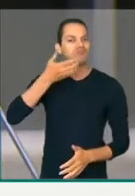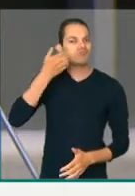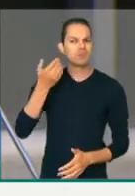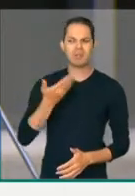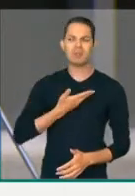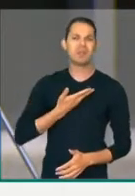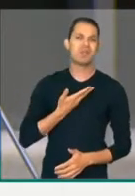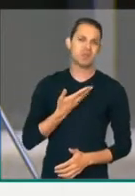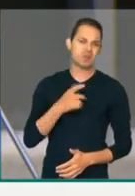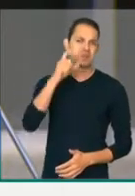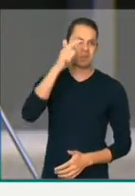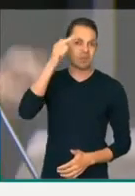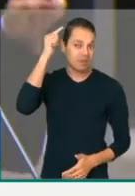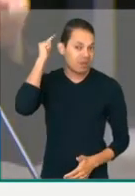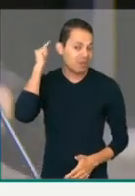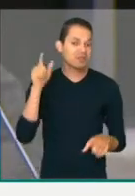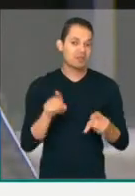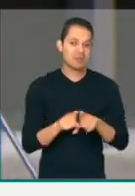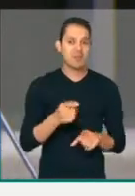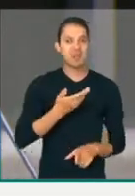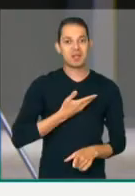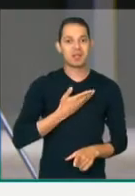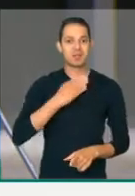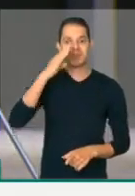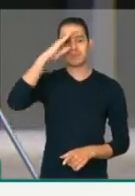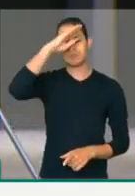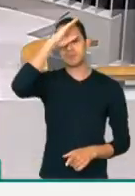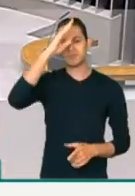amigos do Paulo Guedes e do Jair Messias Bolsonaro. Obrigado.